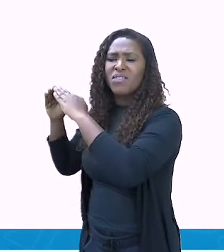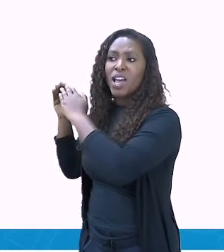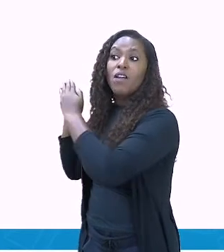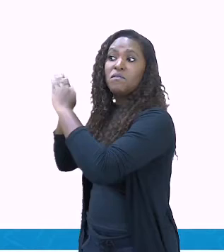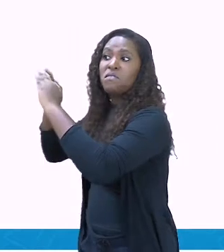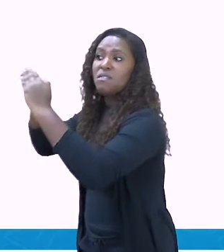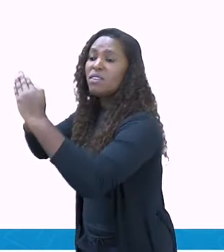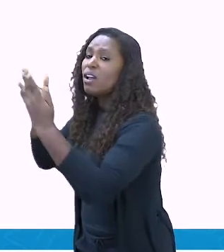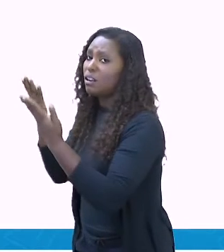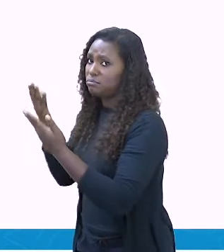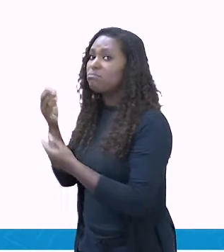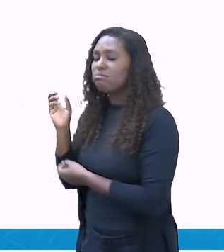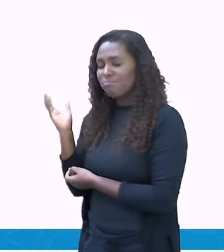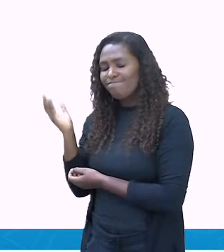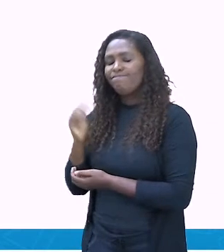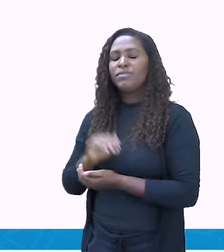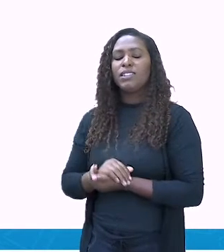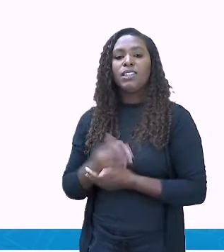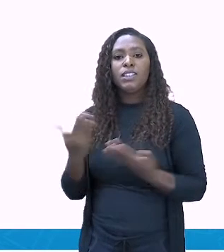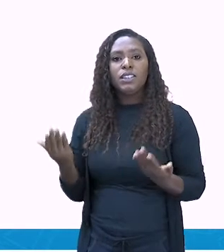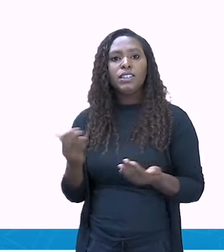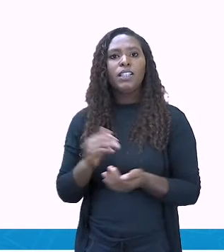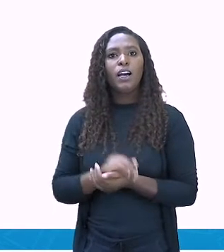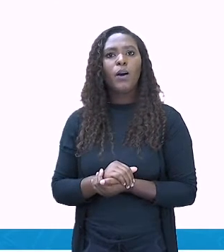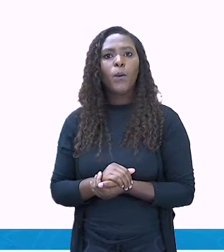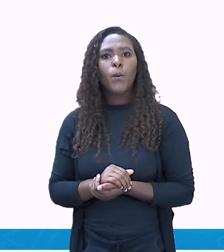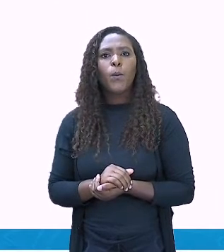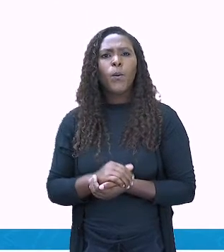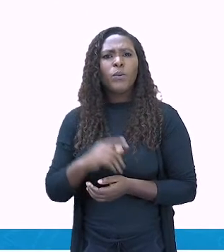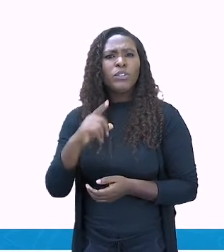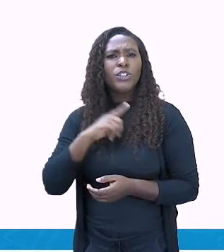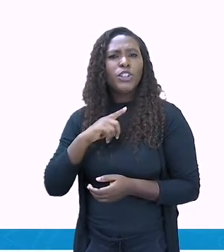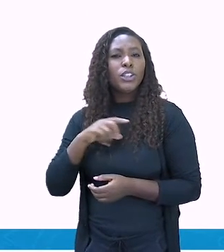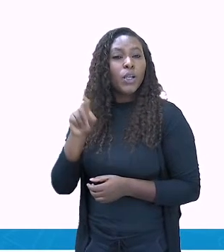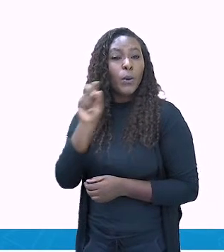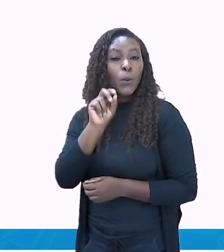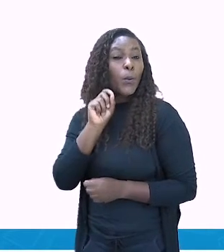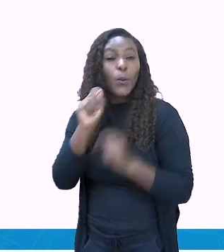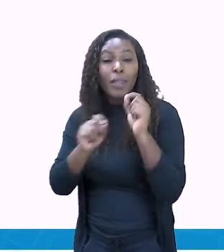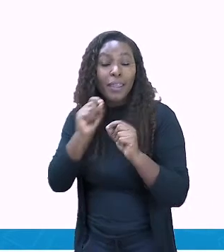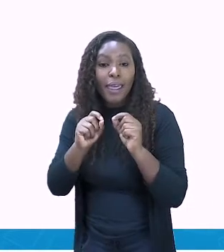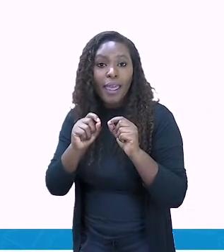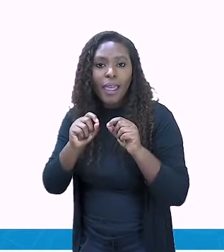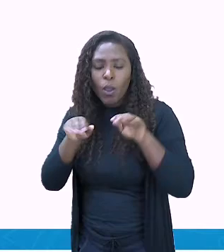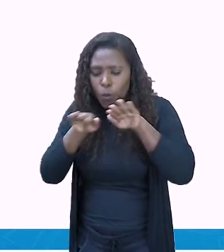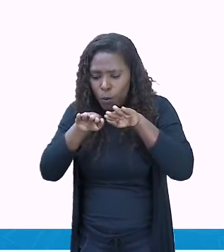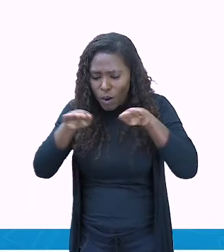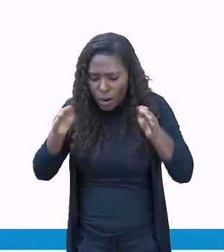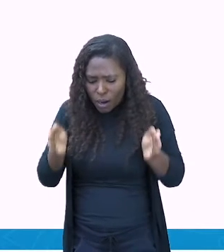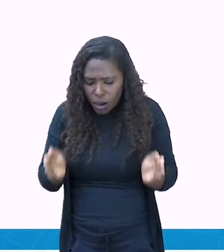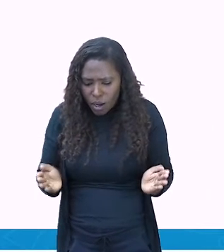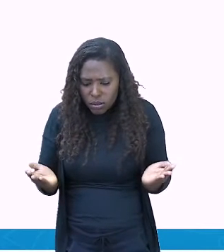de equipamentos sonoros capazes de amplificar esse som.